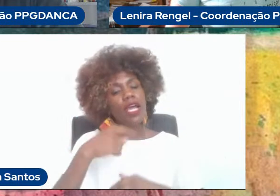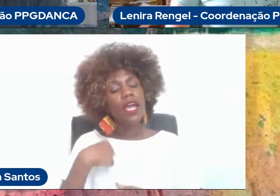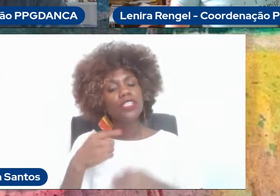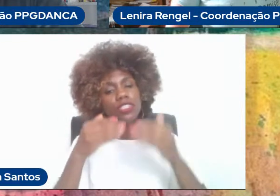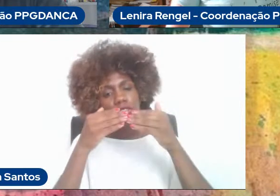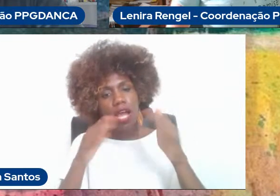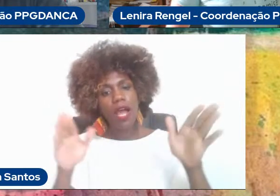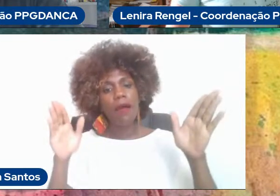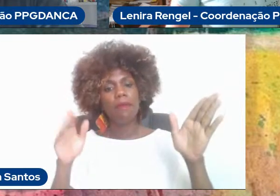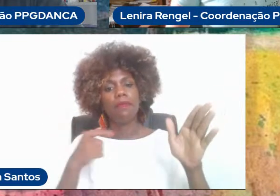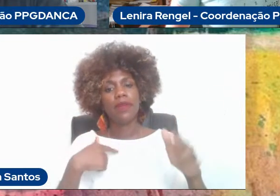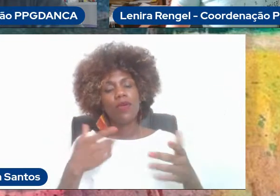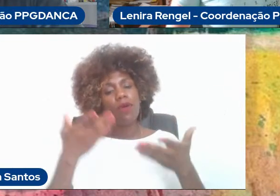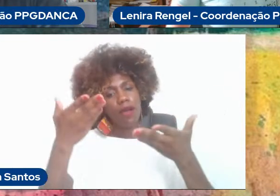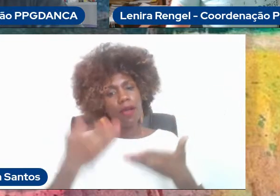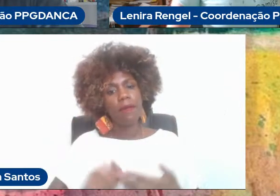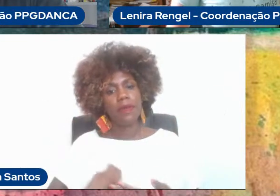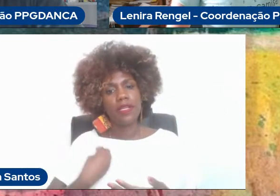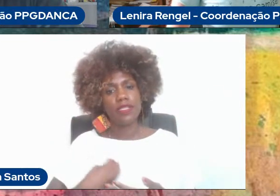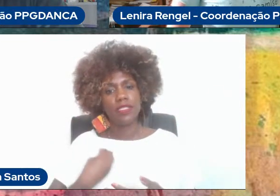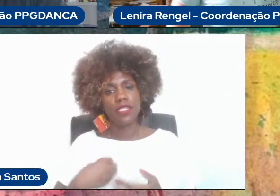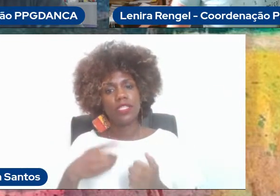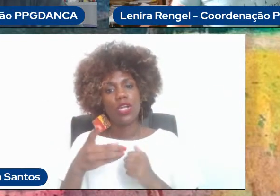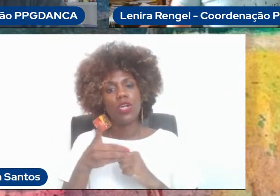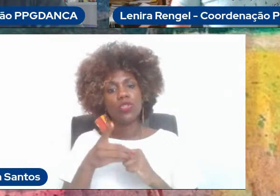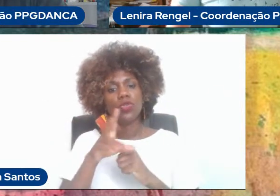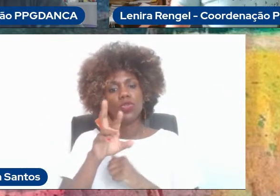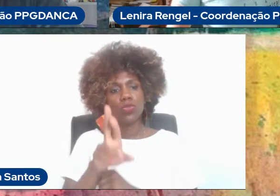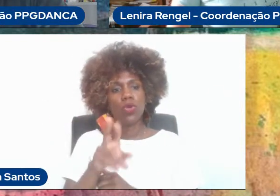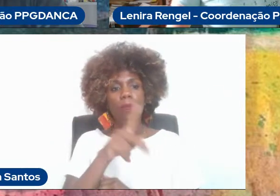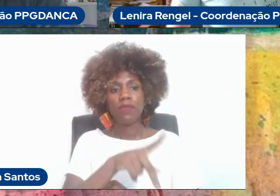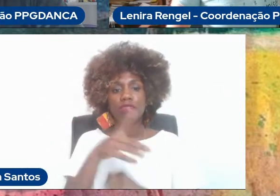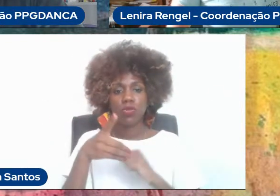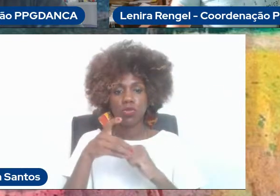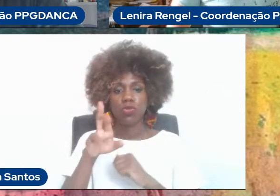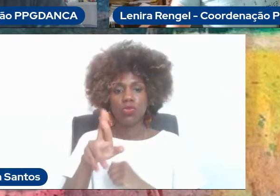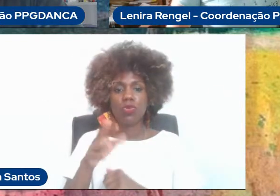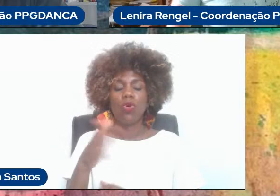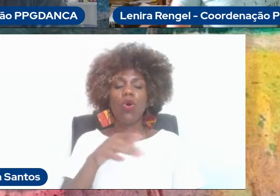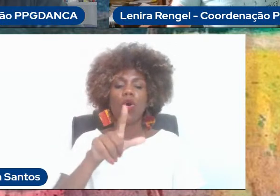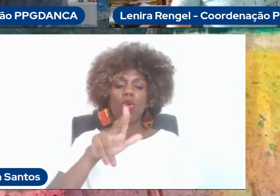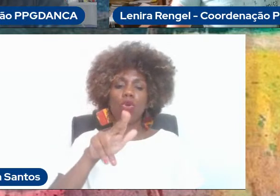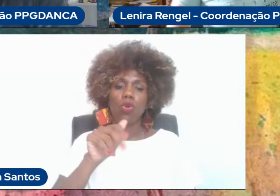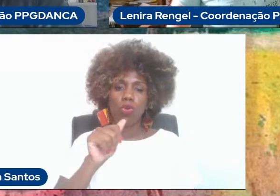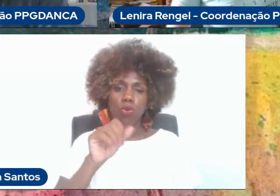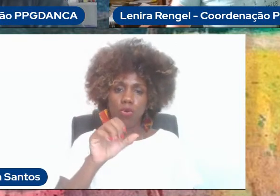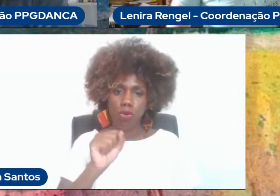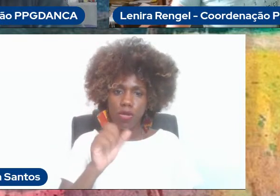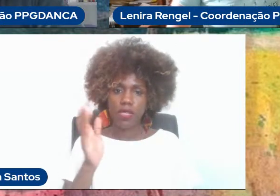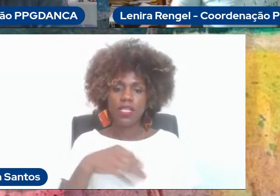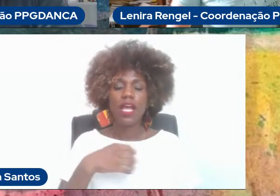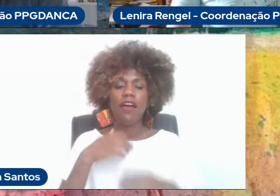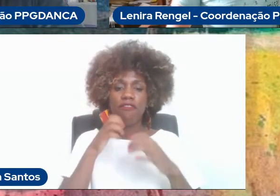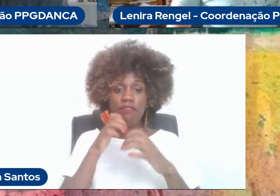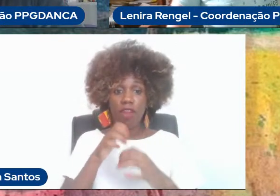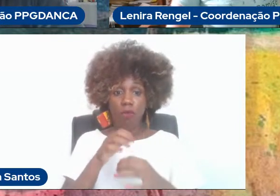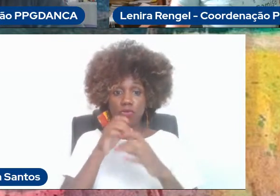com a honrosa presença do professor doutor Lucas Robato, flautista,